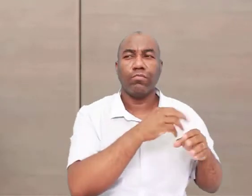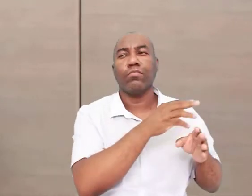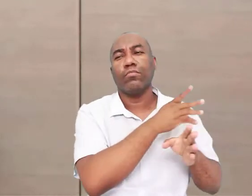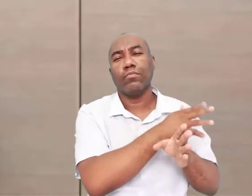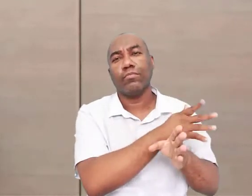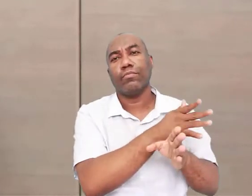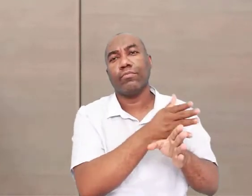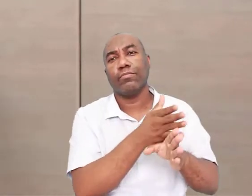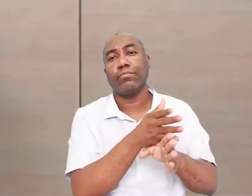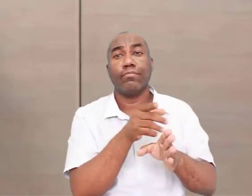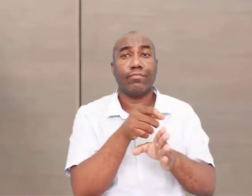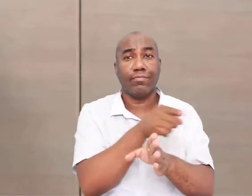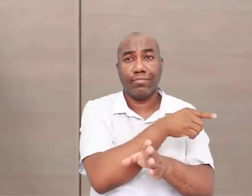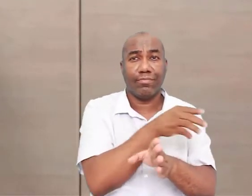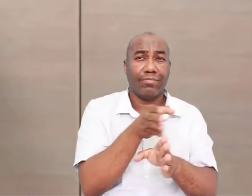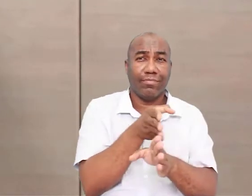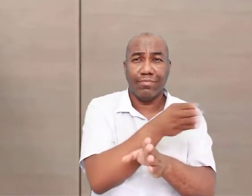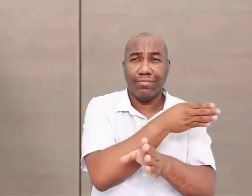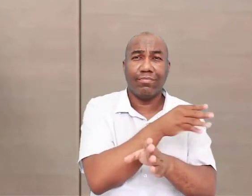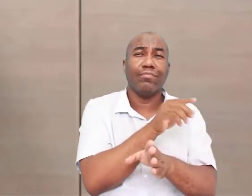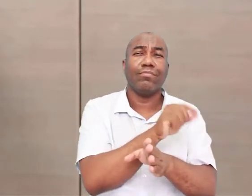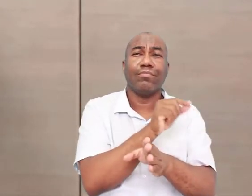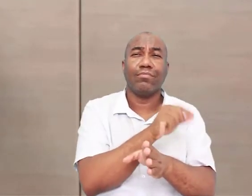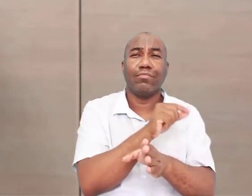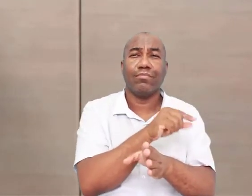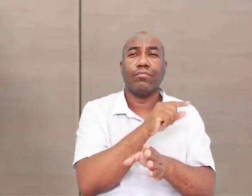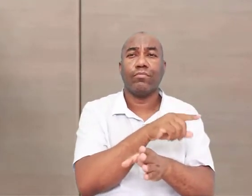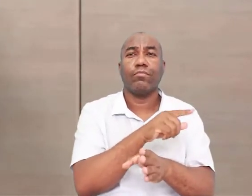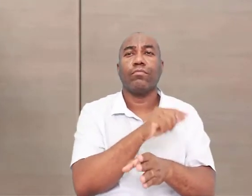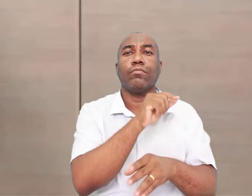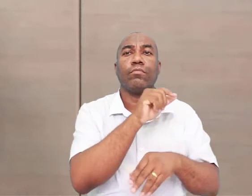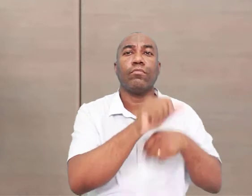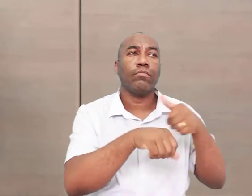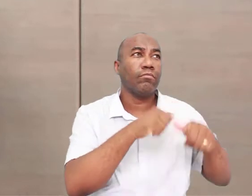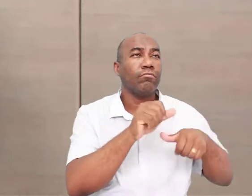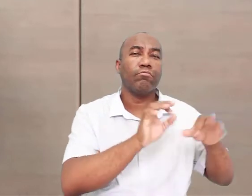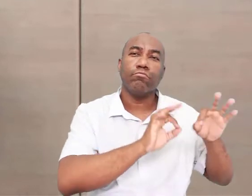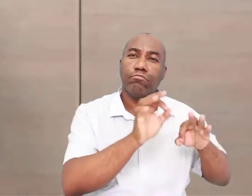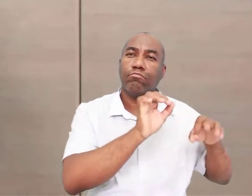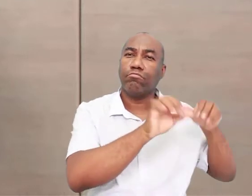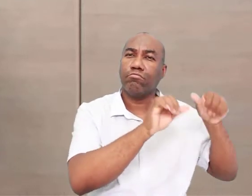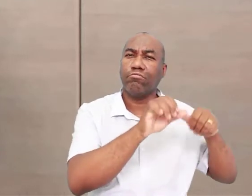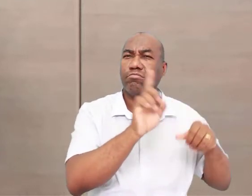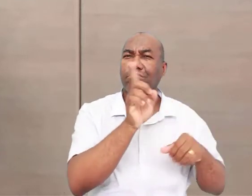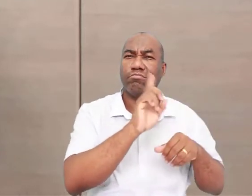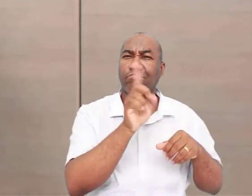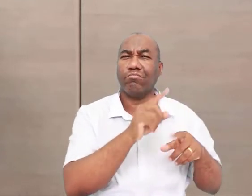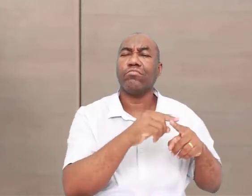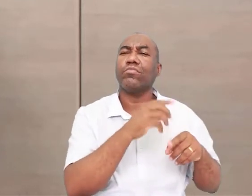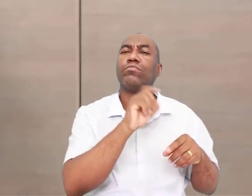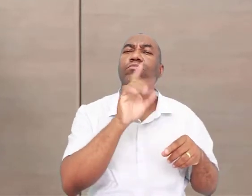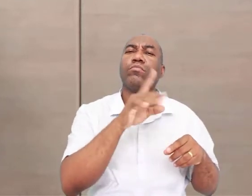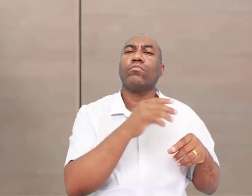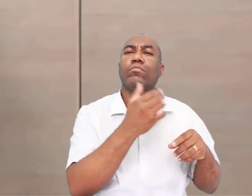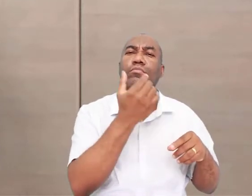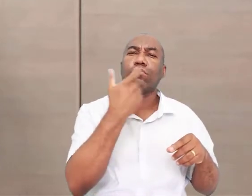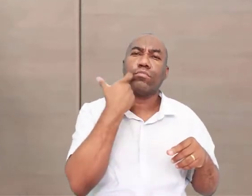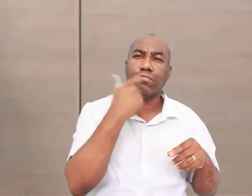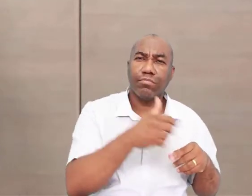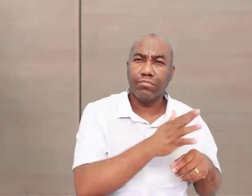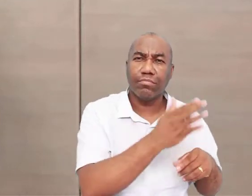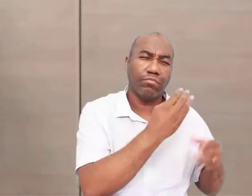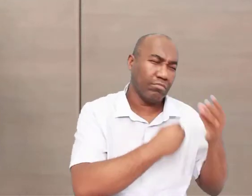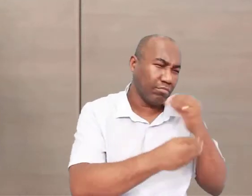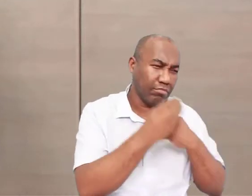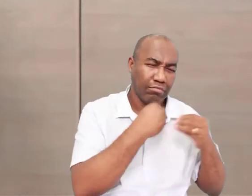fase, os nossos ancestrais não transformam o ambiente. Eles vivem da caça, da pesca, da